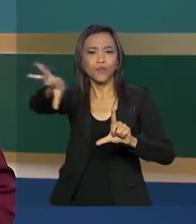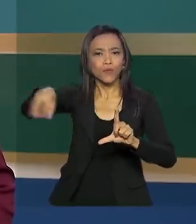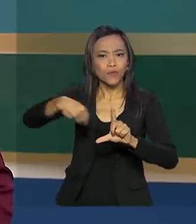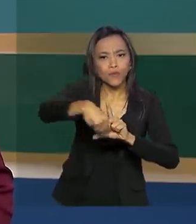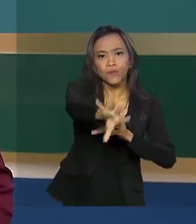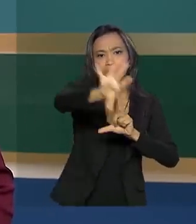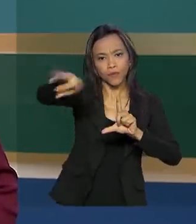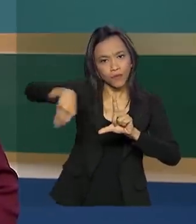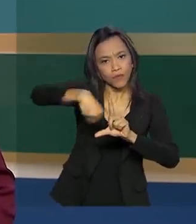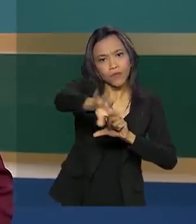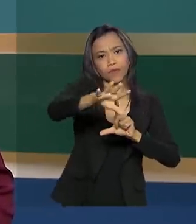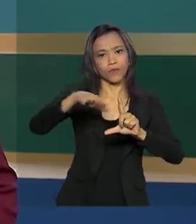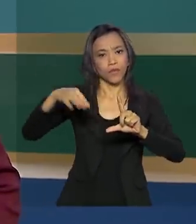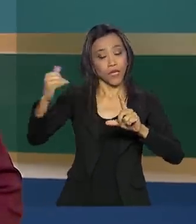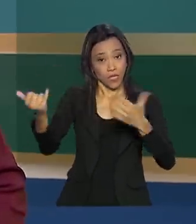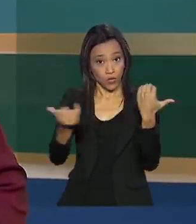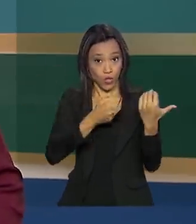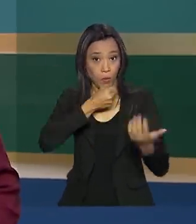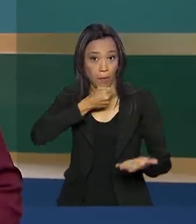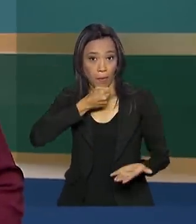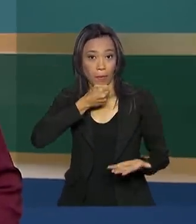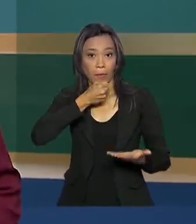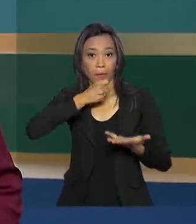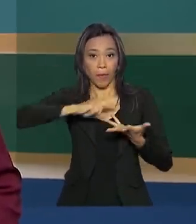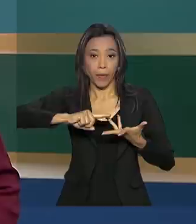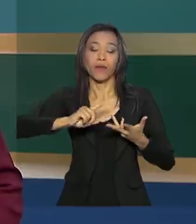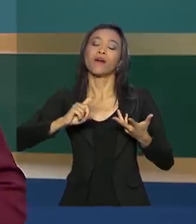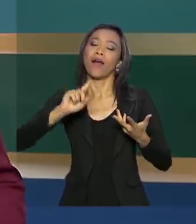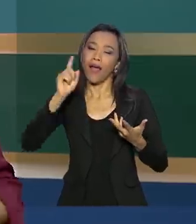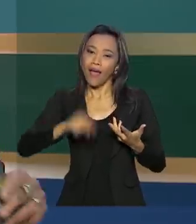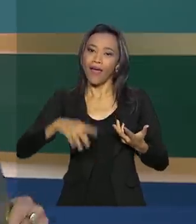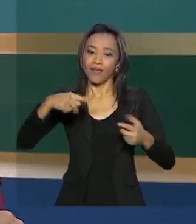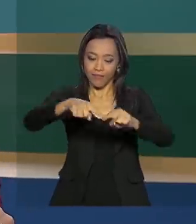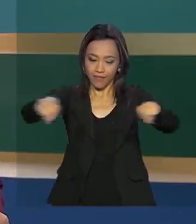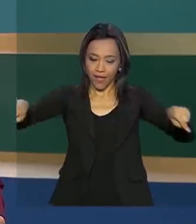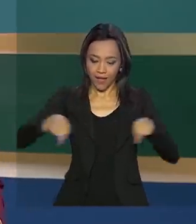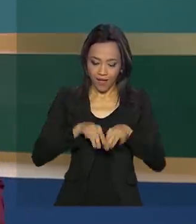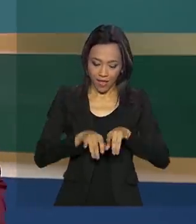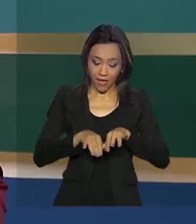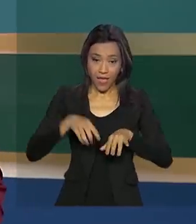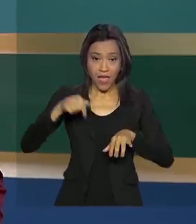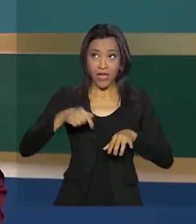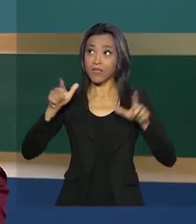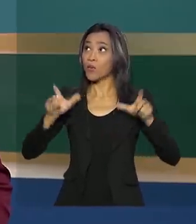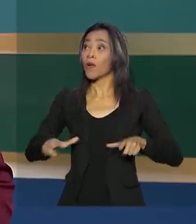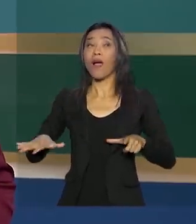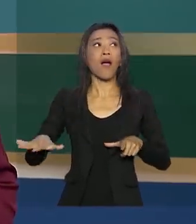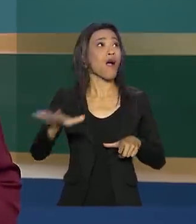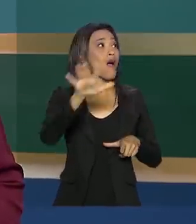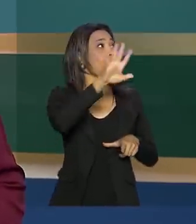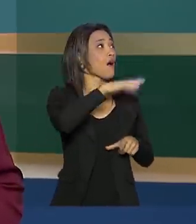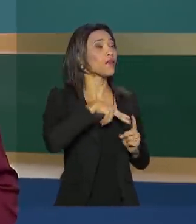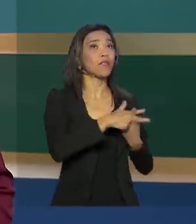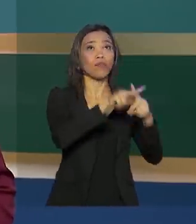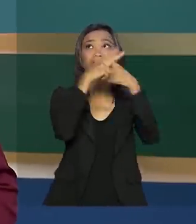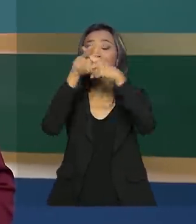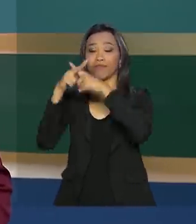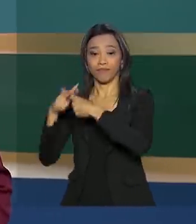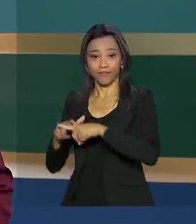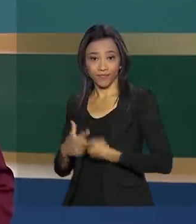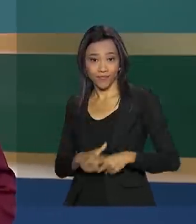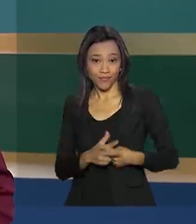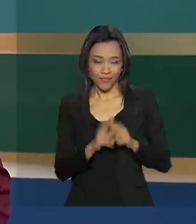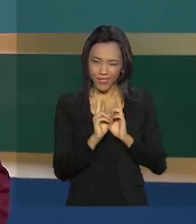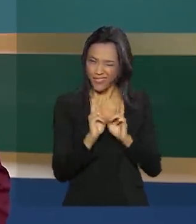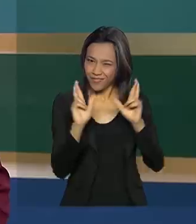do governo agora, vão ser feitos da nossa redação. É que esse estúdio aqui vai passar por uma reforma e vai voltar de